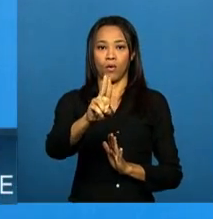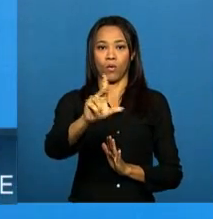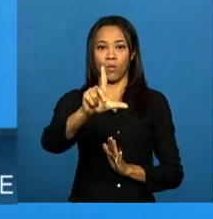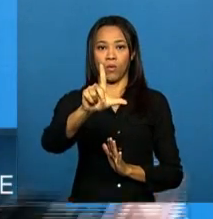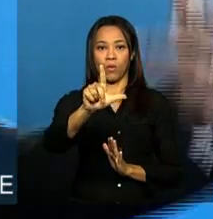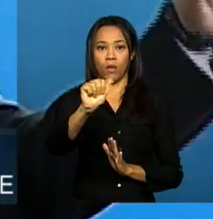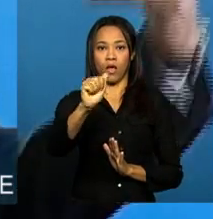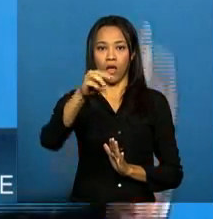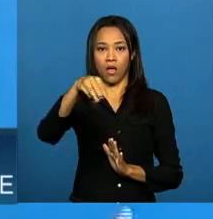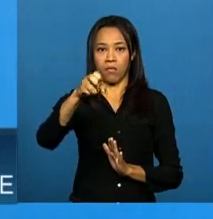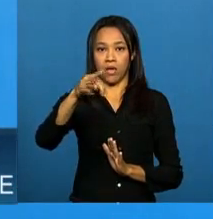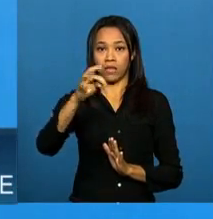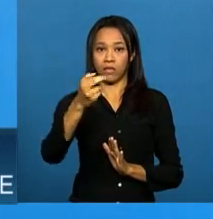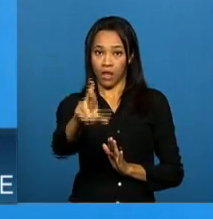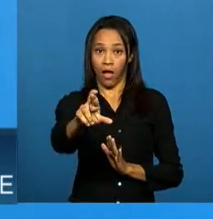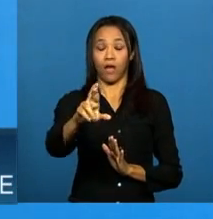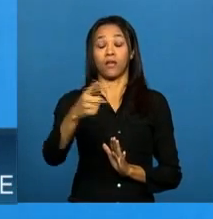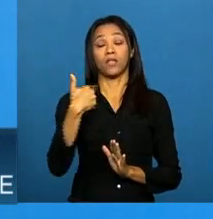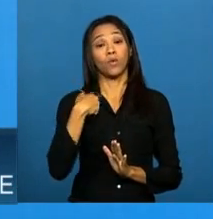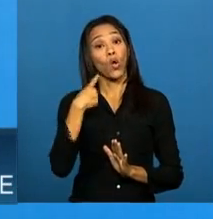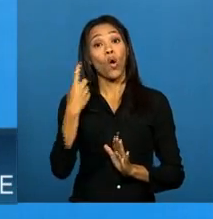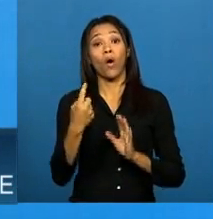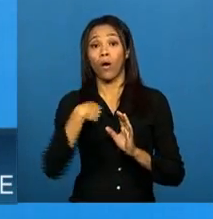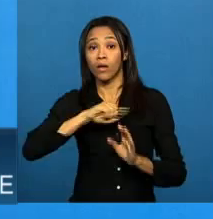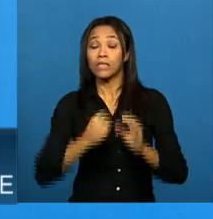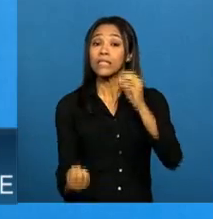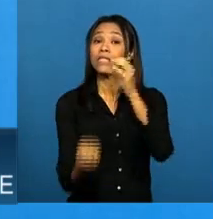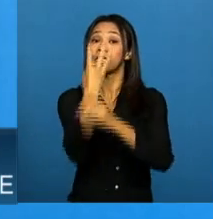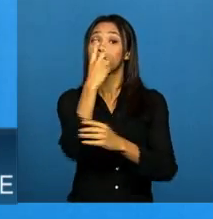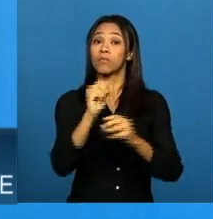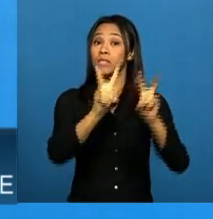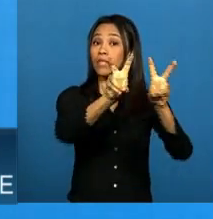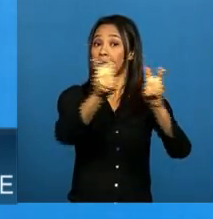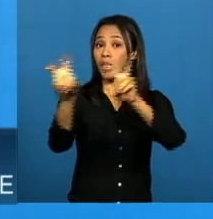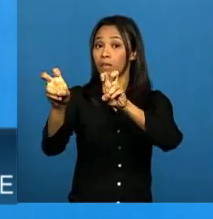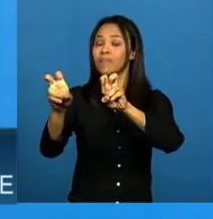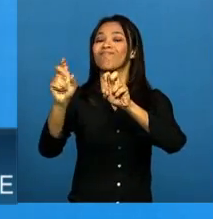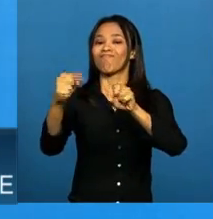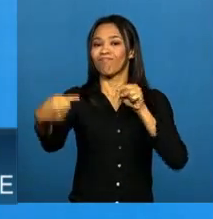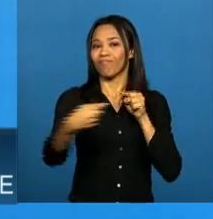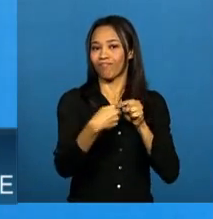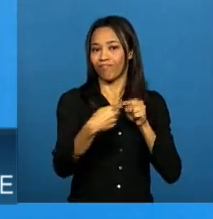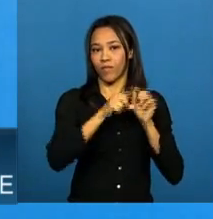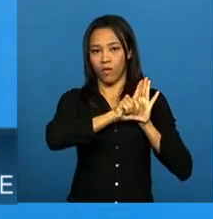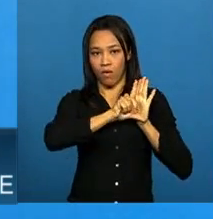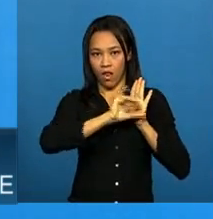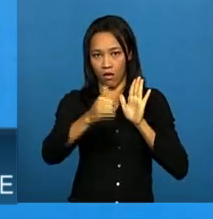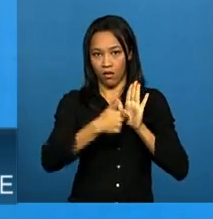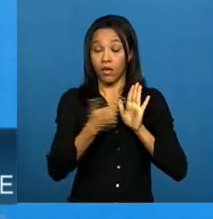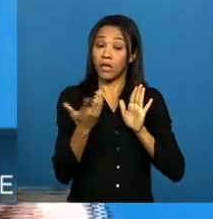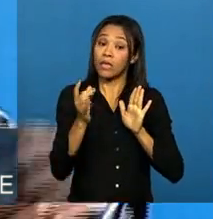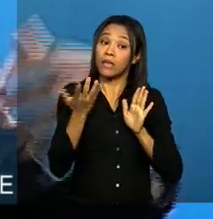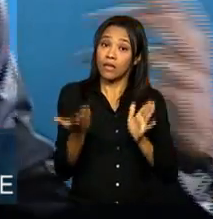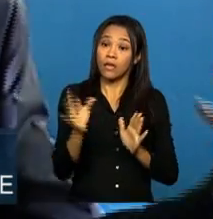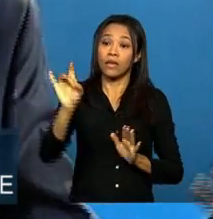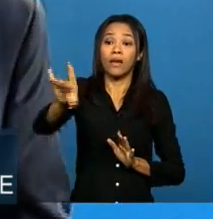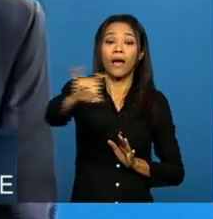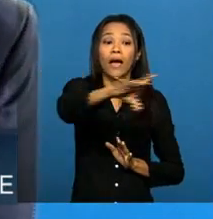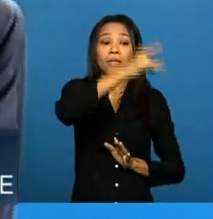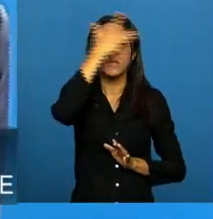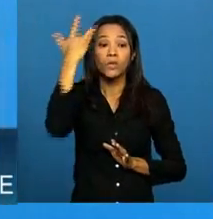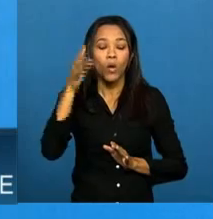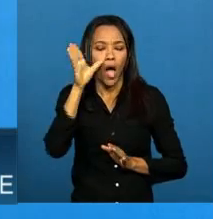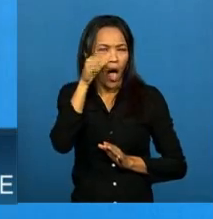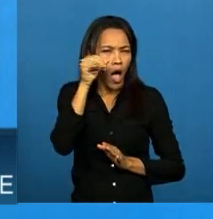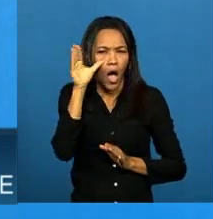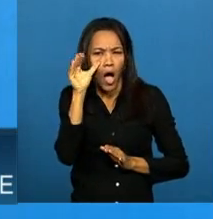eixos inspirados nesses principais temas para que cada usuário possa livremente